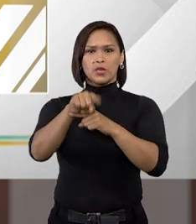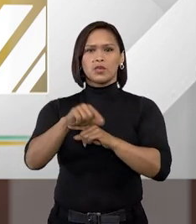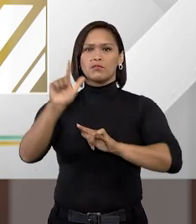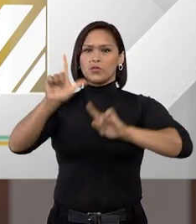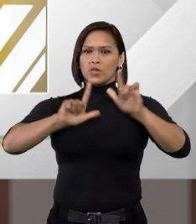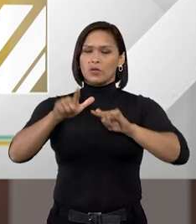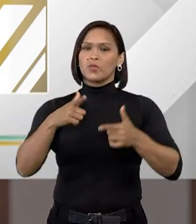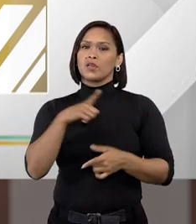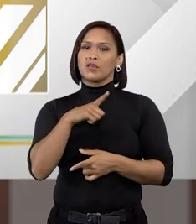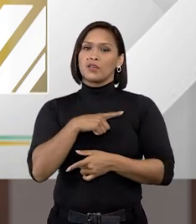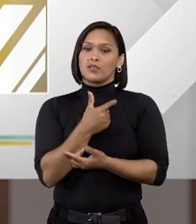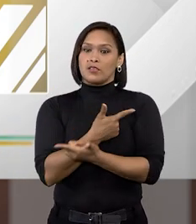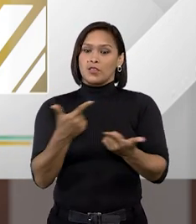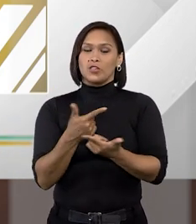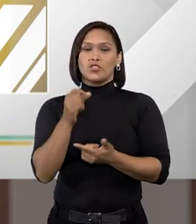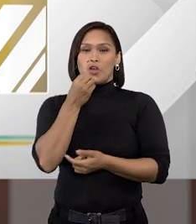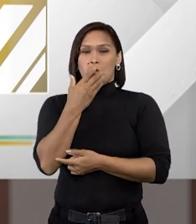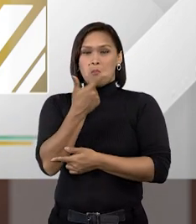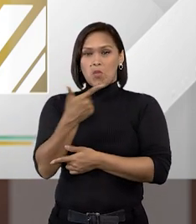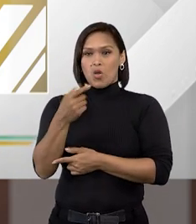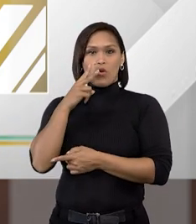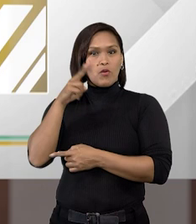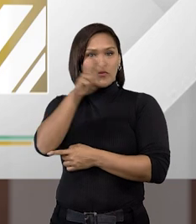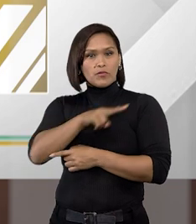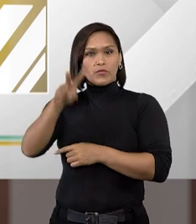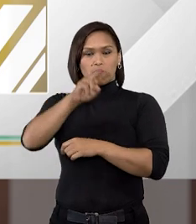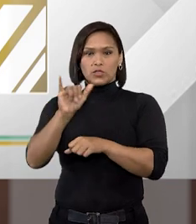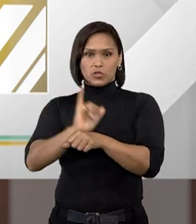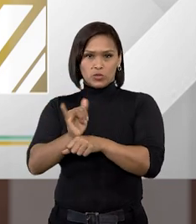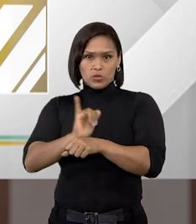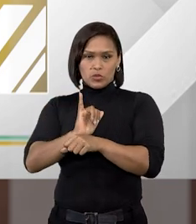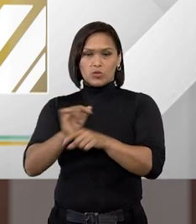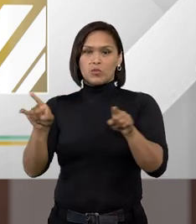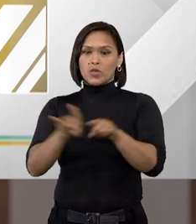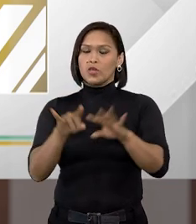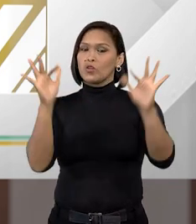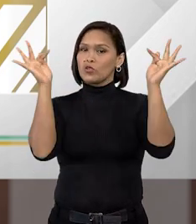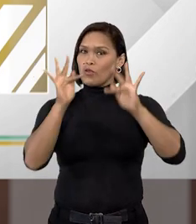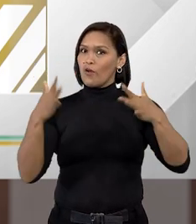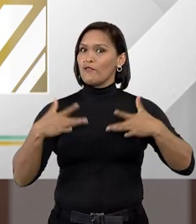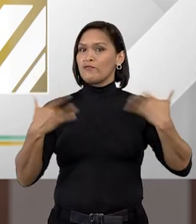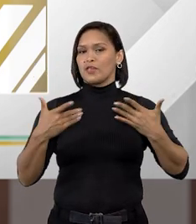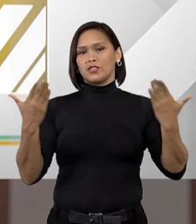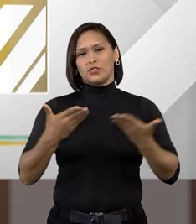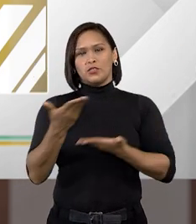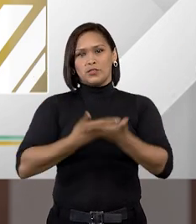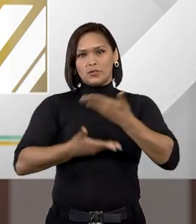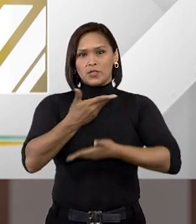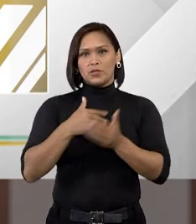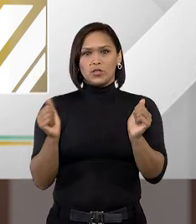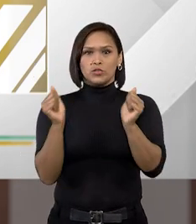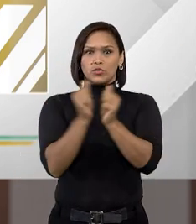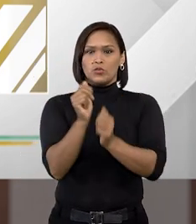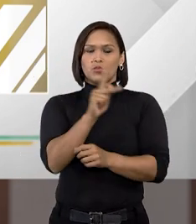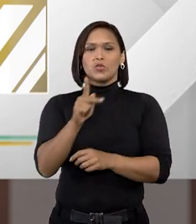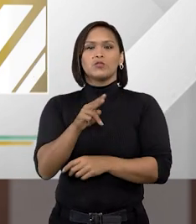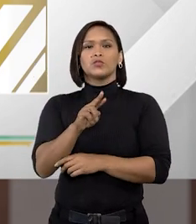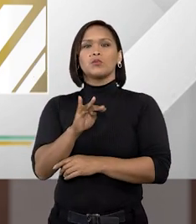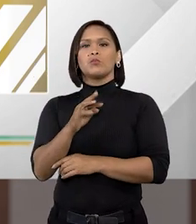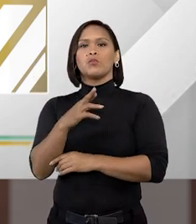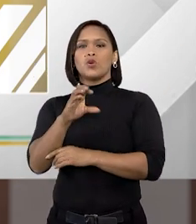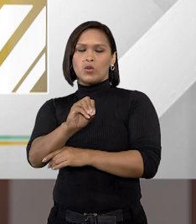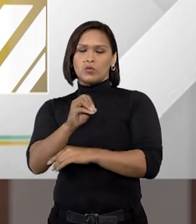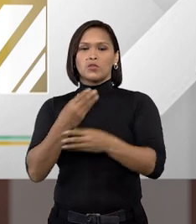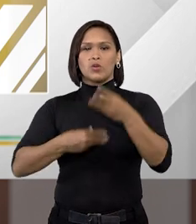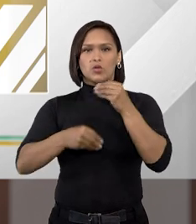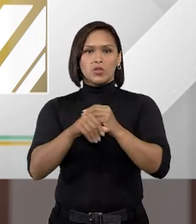programa que já tem aí um know-how no YouTube. Estou muito feliz de fazer parte hoje aqui com essa equipe, o professor Bruno Salles,